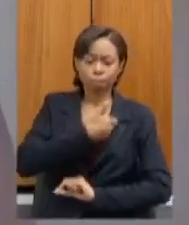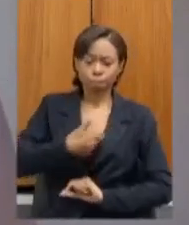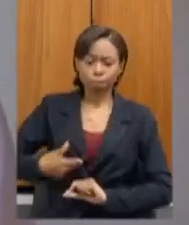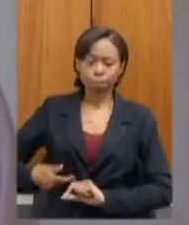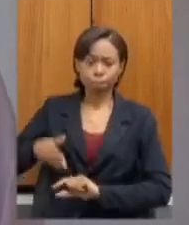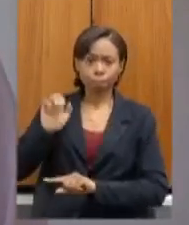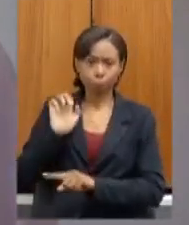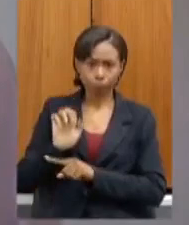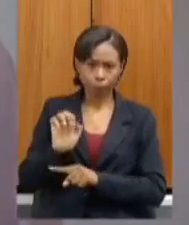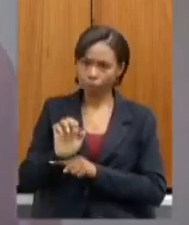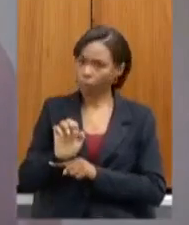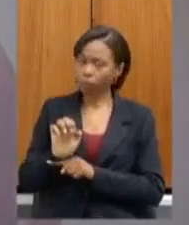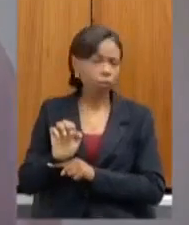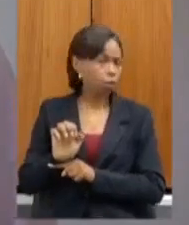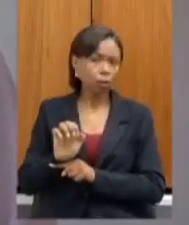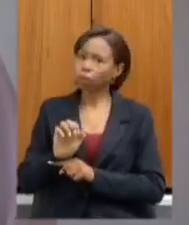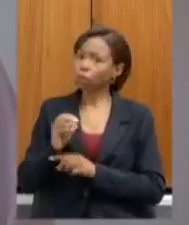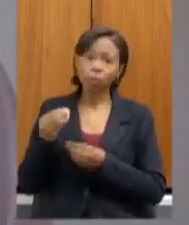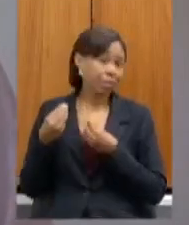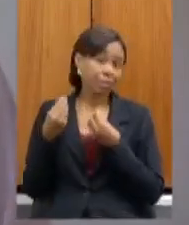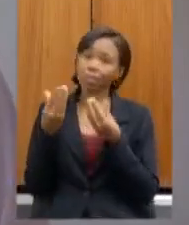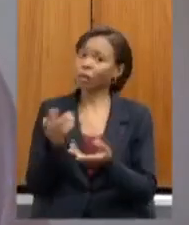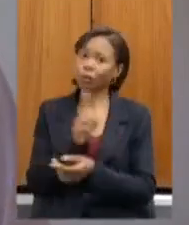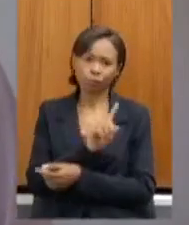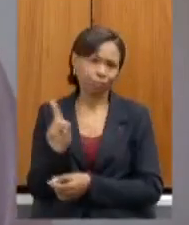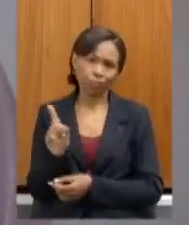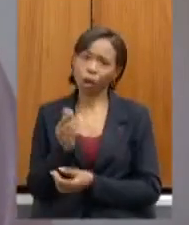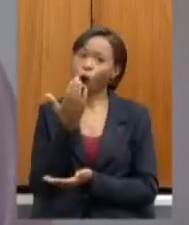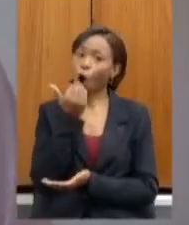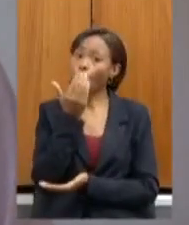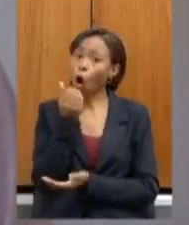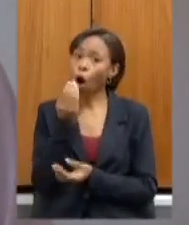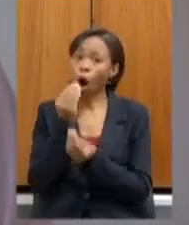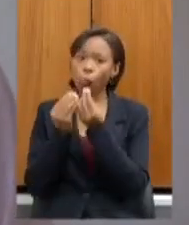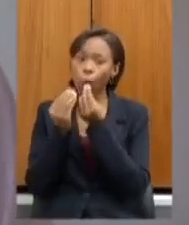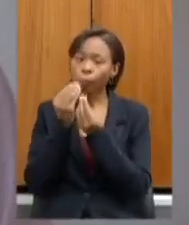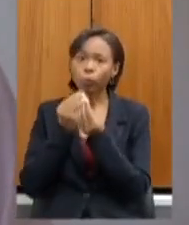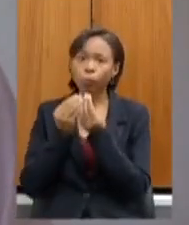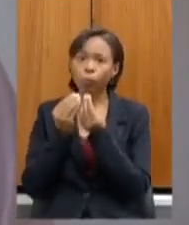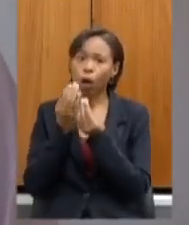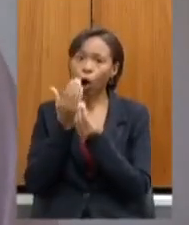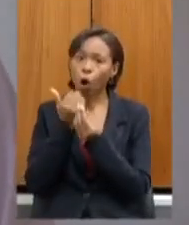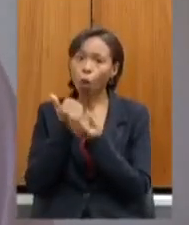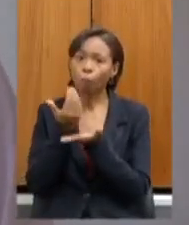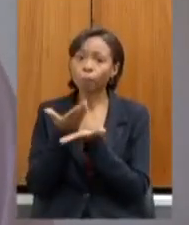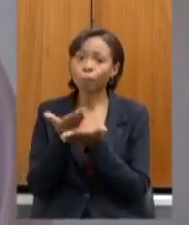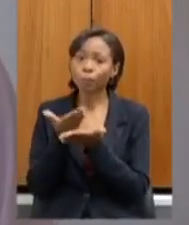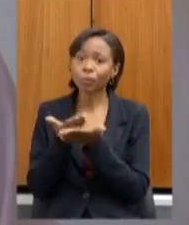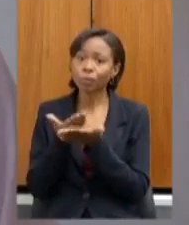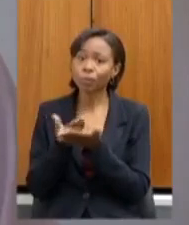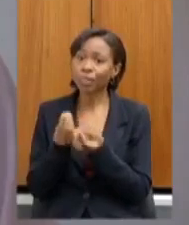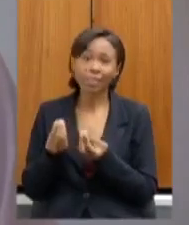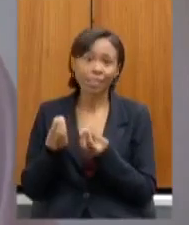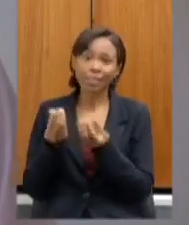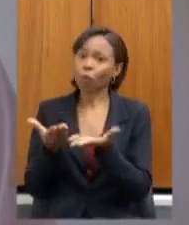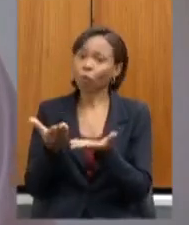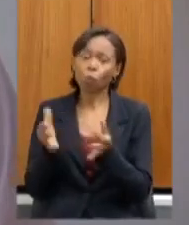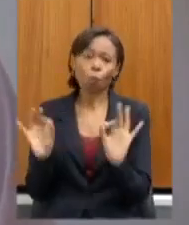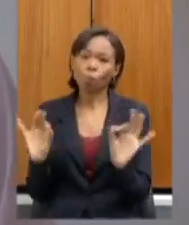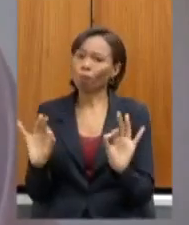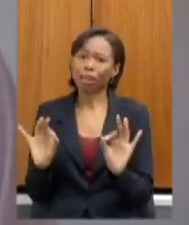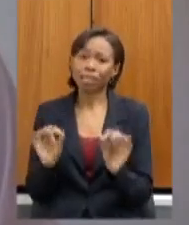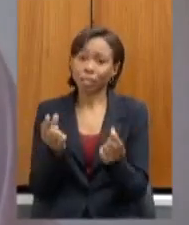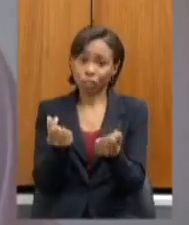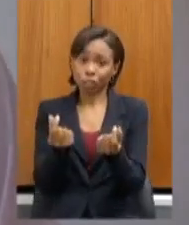não deu merenda não deu merenda deputada não tinha